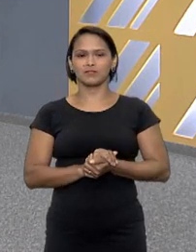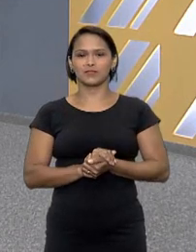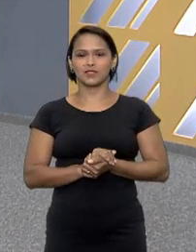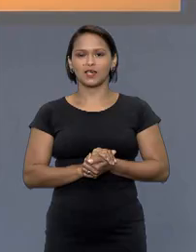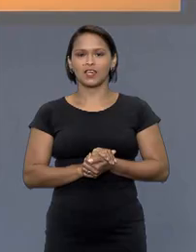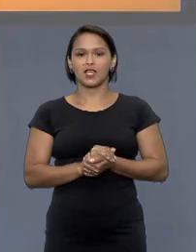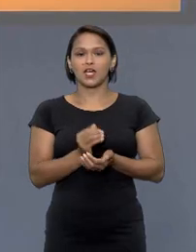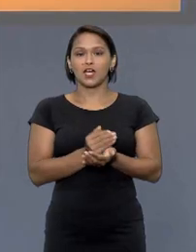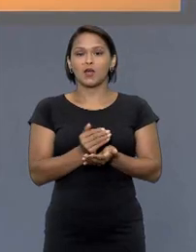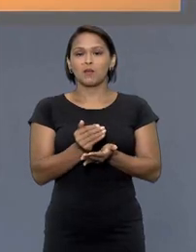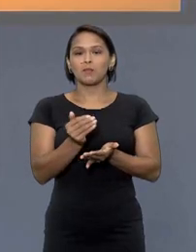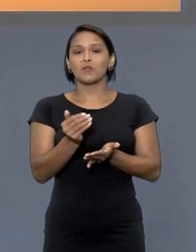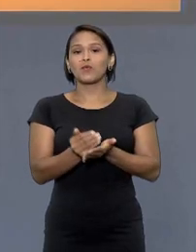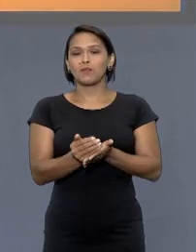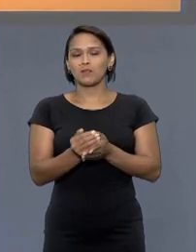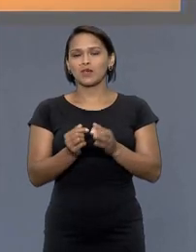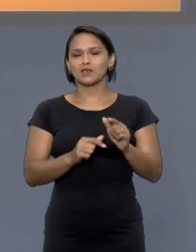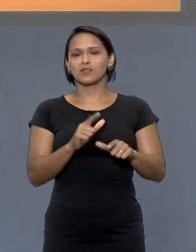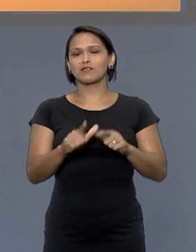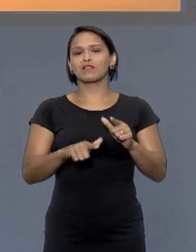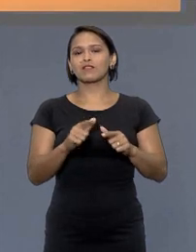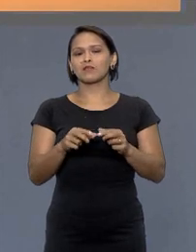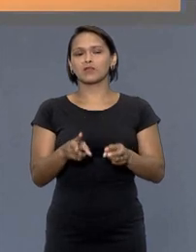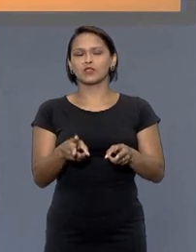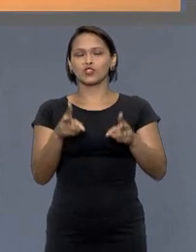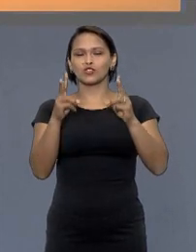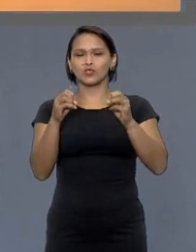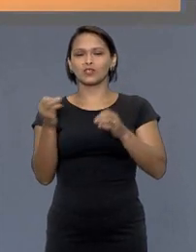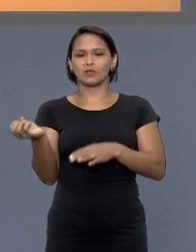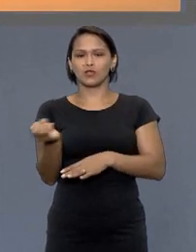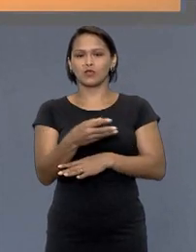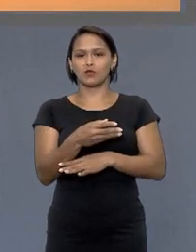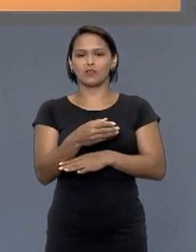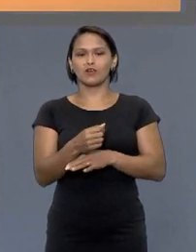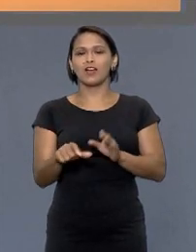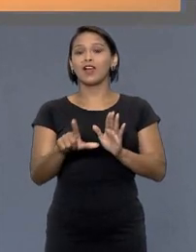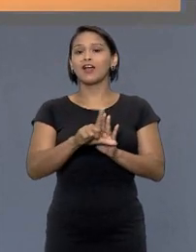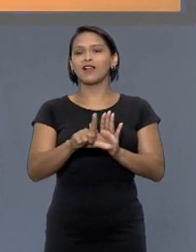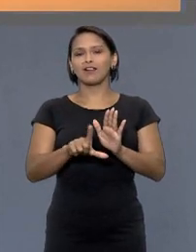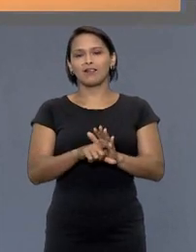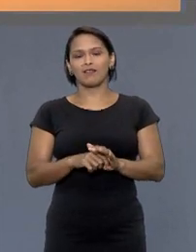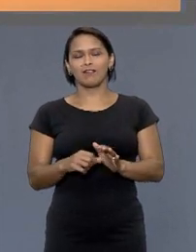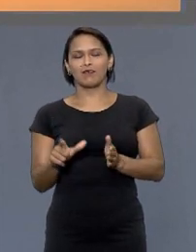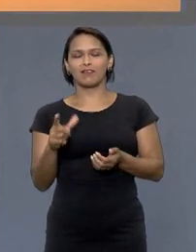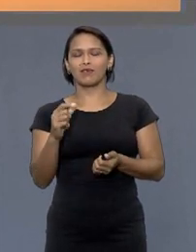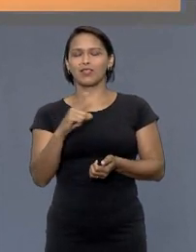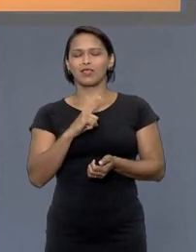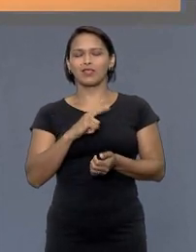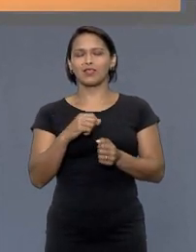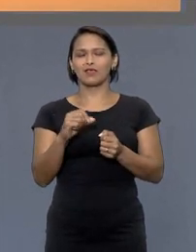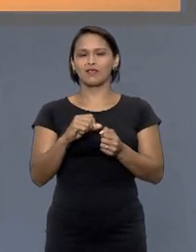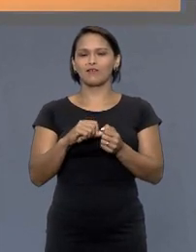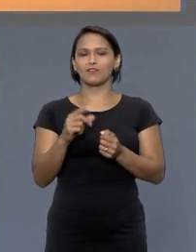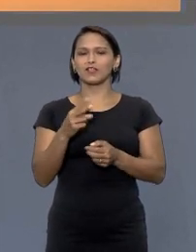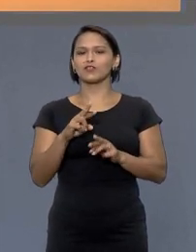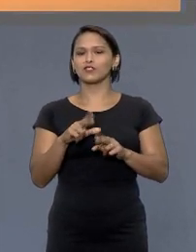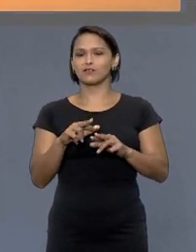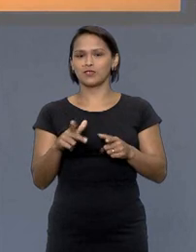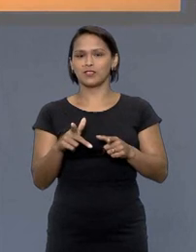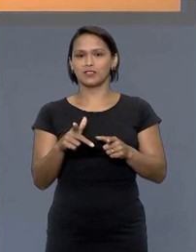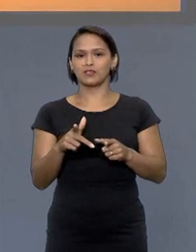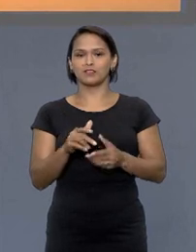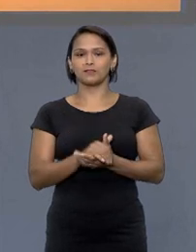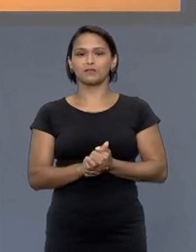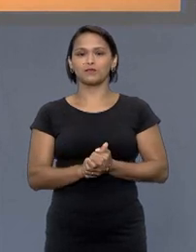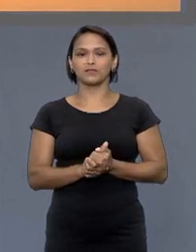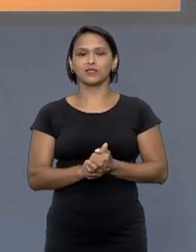virtual. E por mais que a atividade seja um assunto relativamente novo, a legislação tem evoluído. E o Poder Judiciário